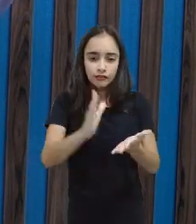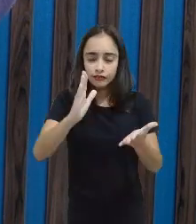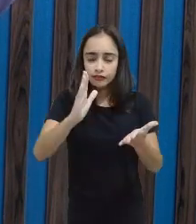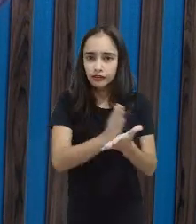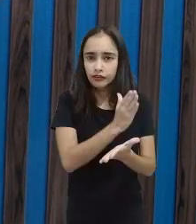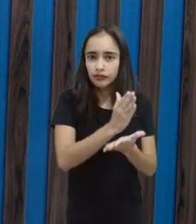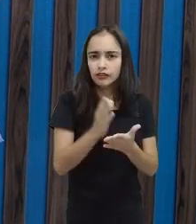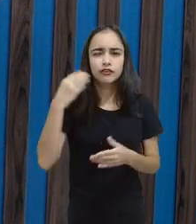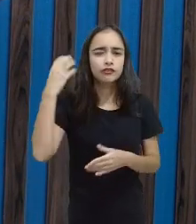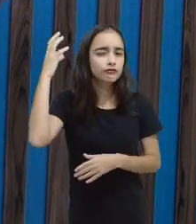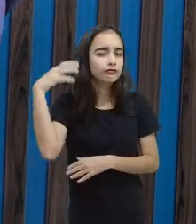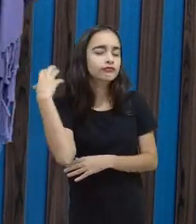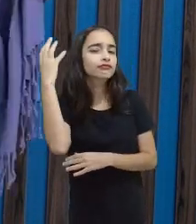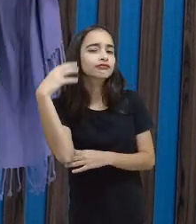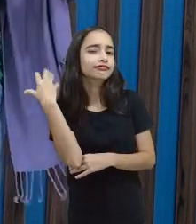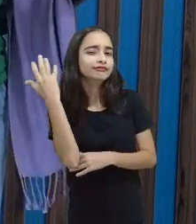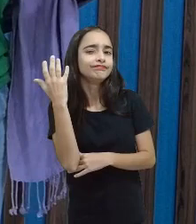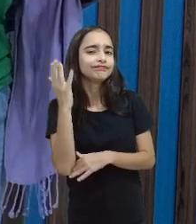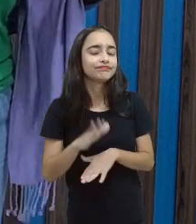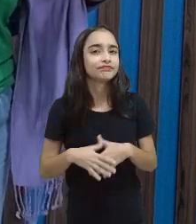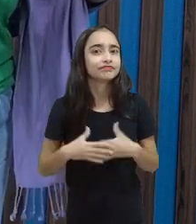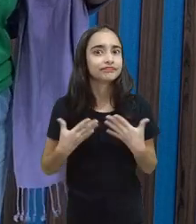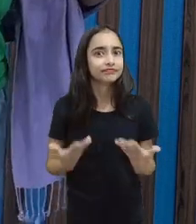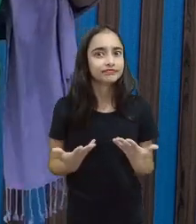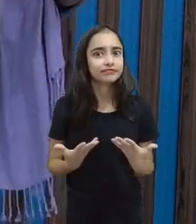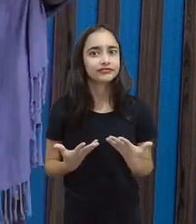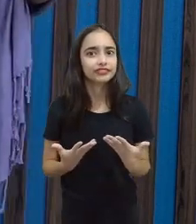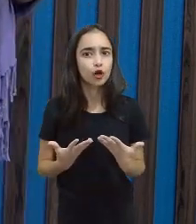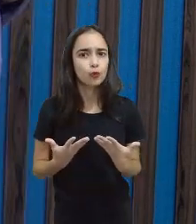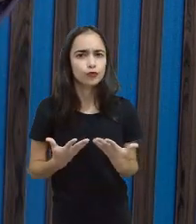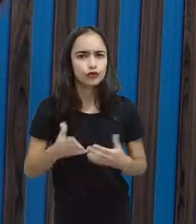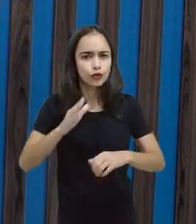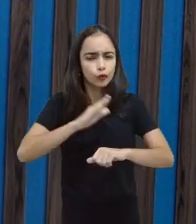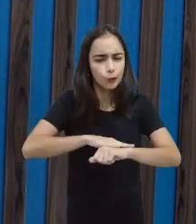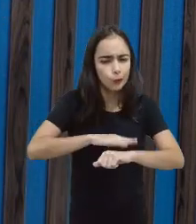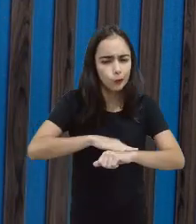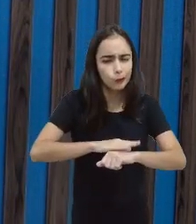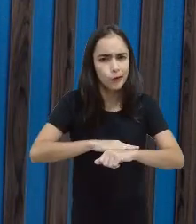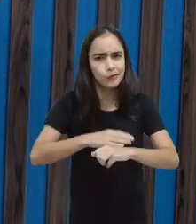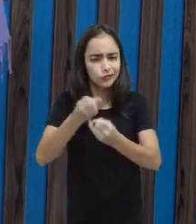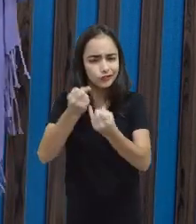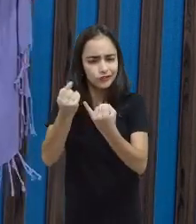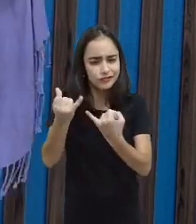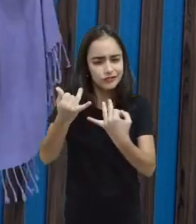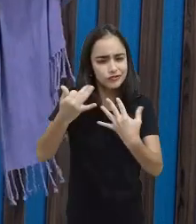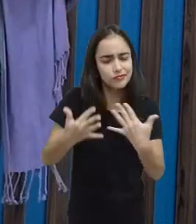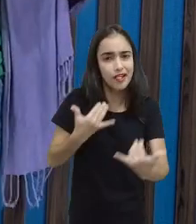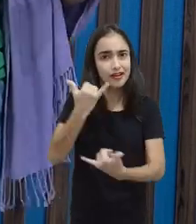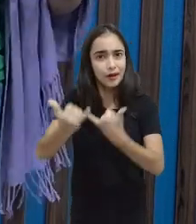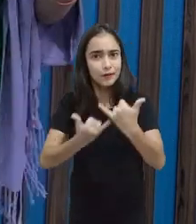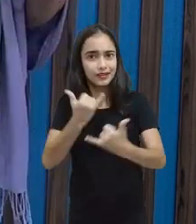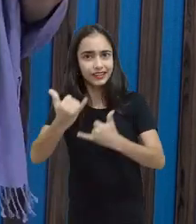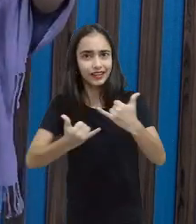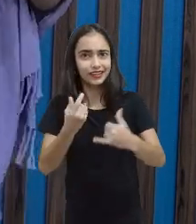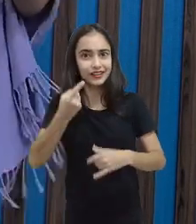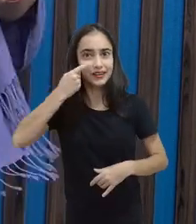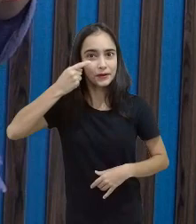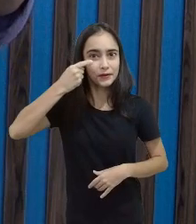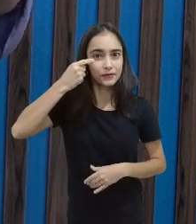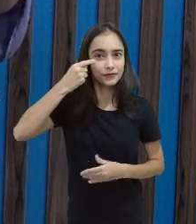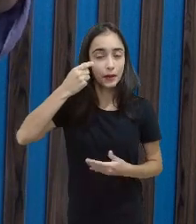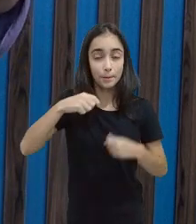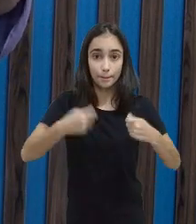Ou seja, naquela parlenda, você dá o comando da brincadeira. Um homem bateu em minha porta e eu abri, você